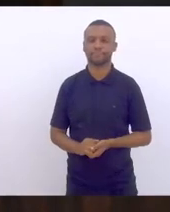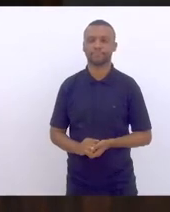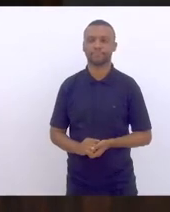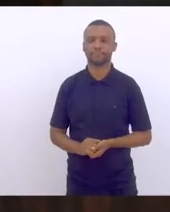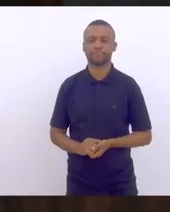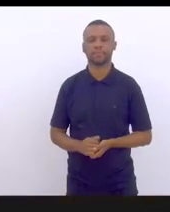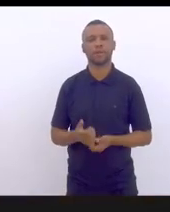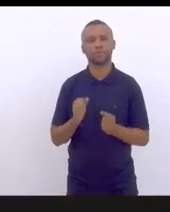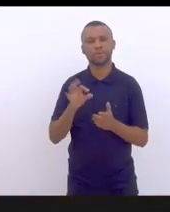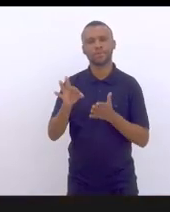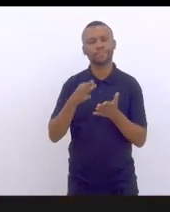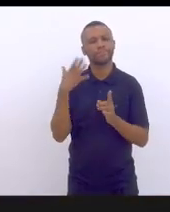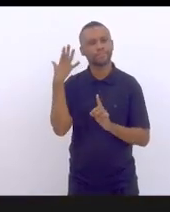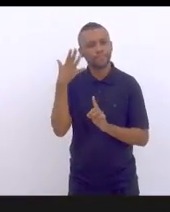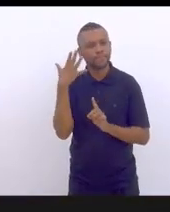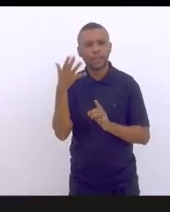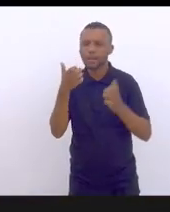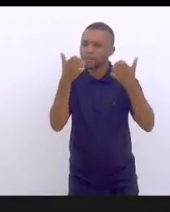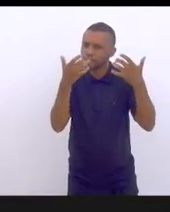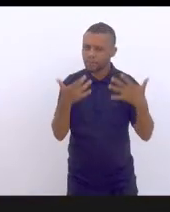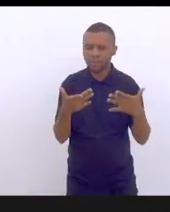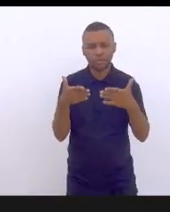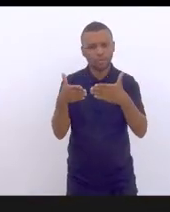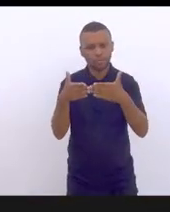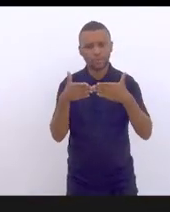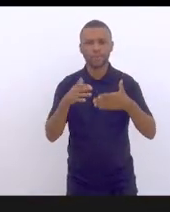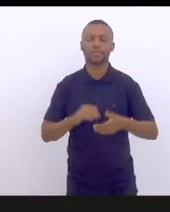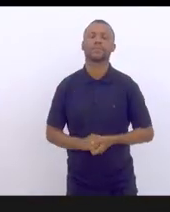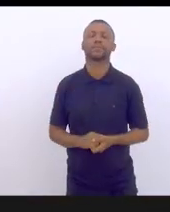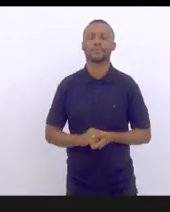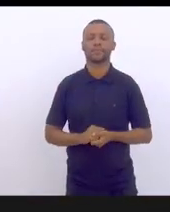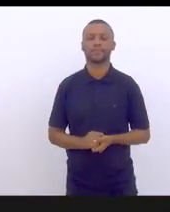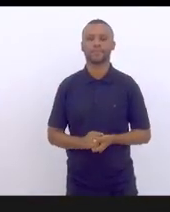Poderia me escrever para falar alguma coisa, por gentileza? Pode.